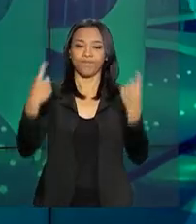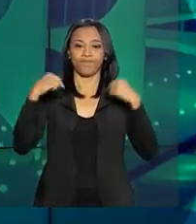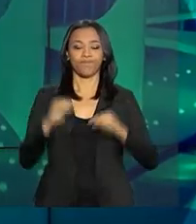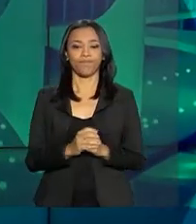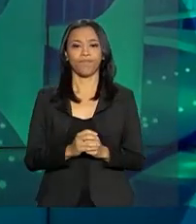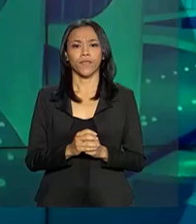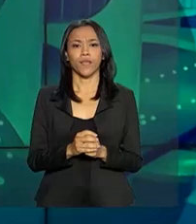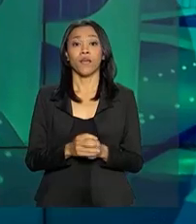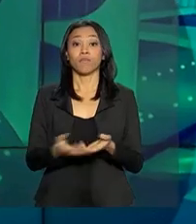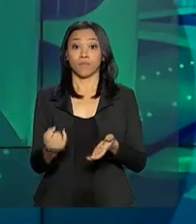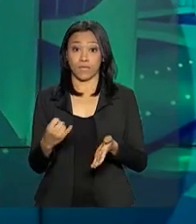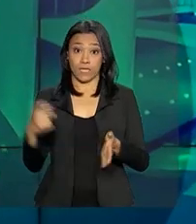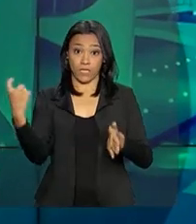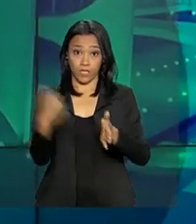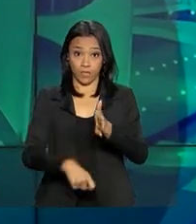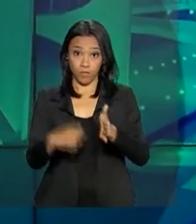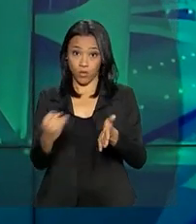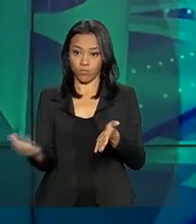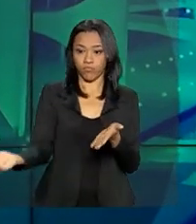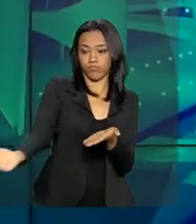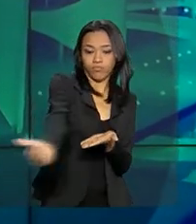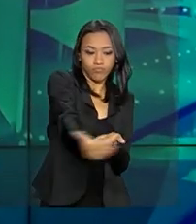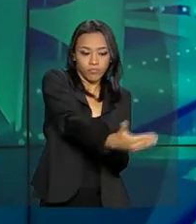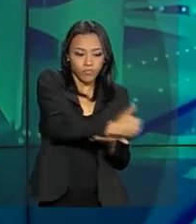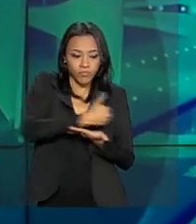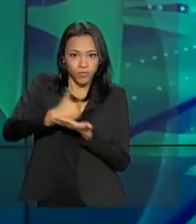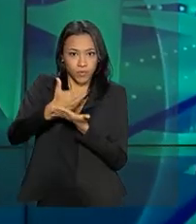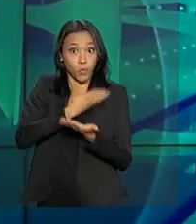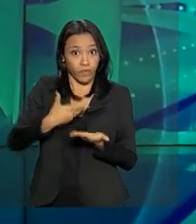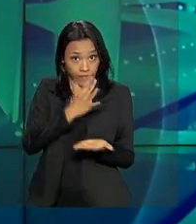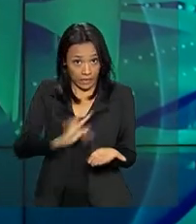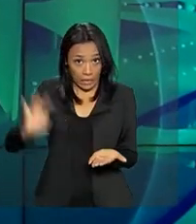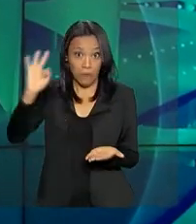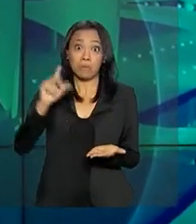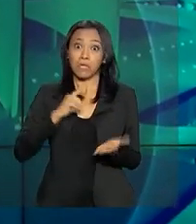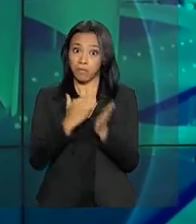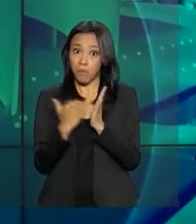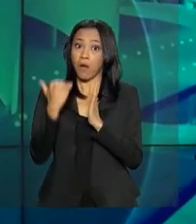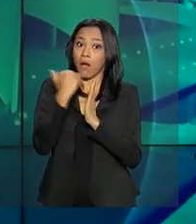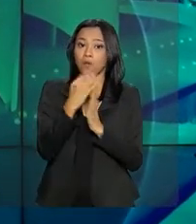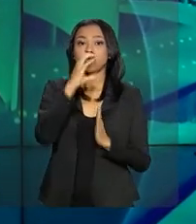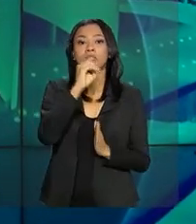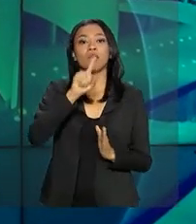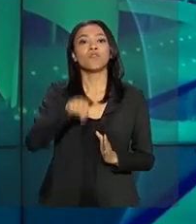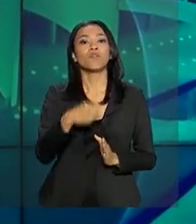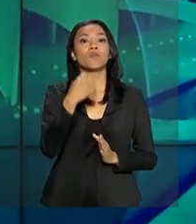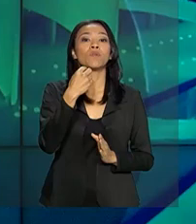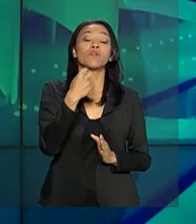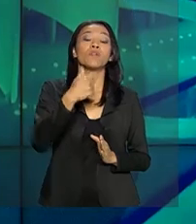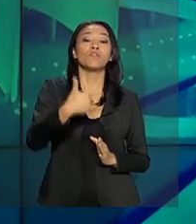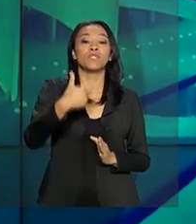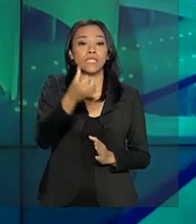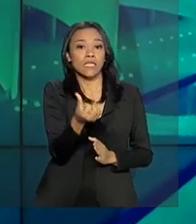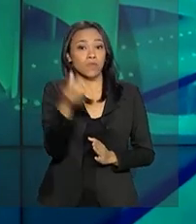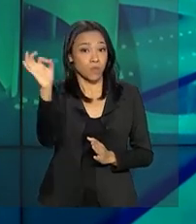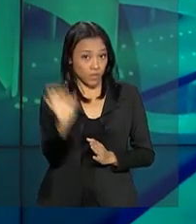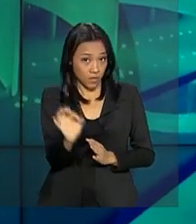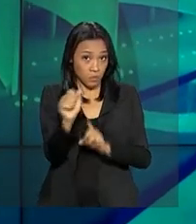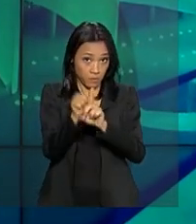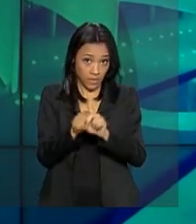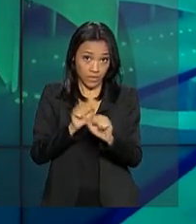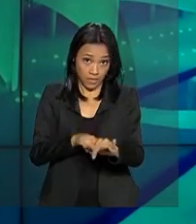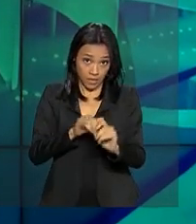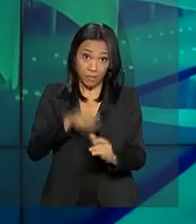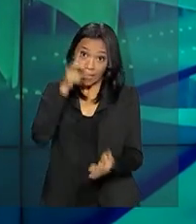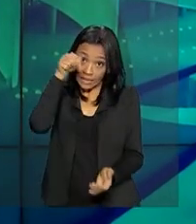A arrecadação federal com impostos e contribuições teve alta de 0,26% em setembro deste ano, em relação